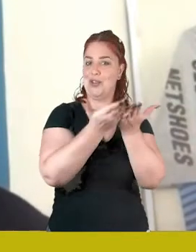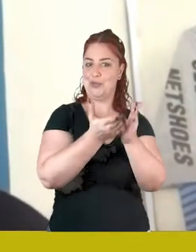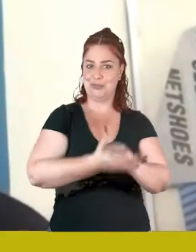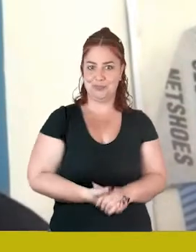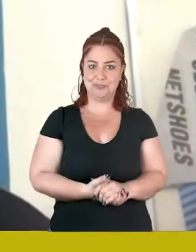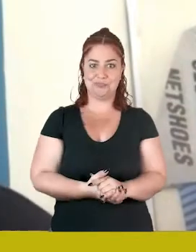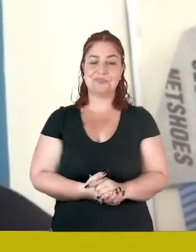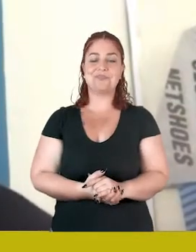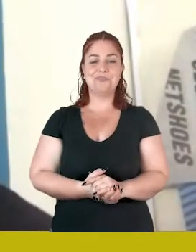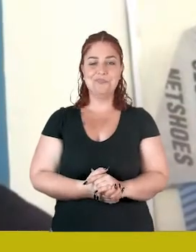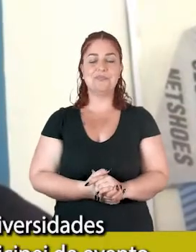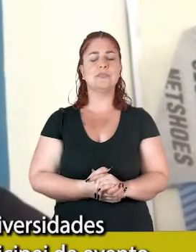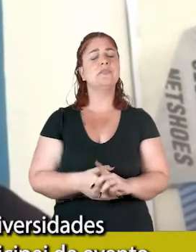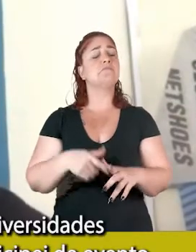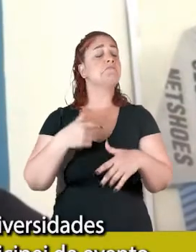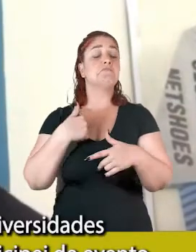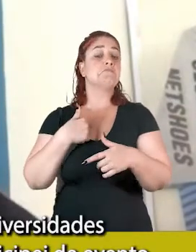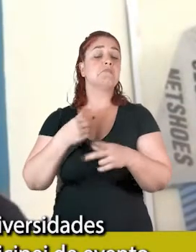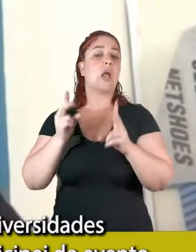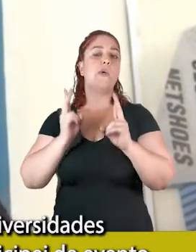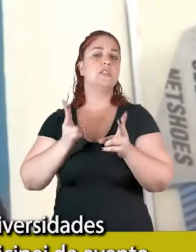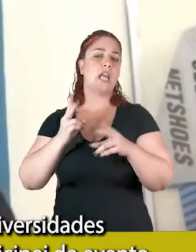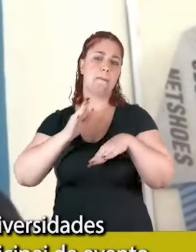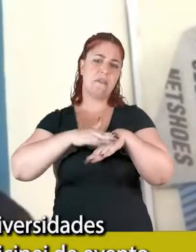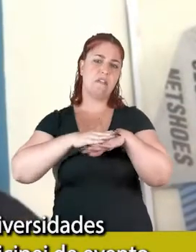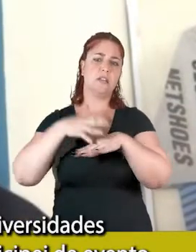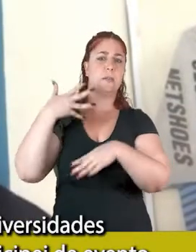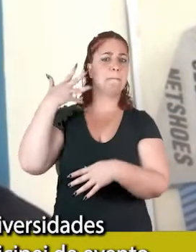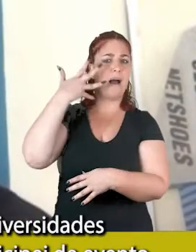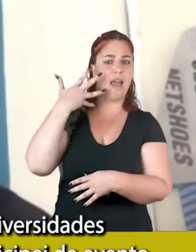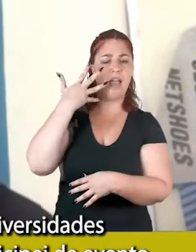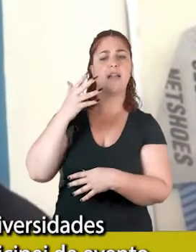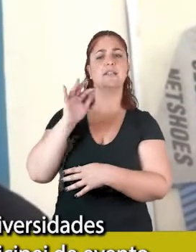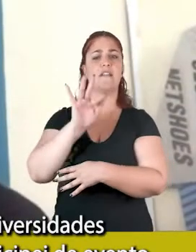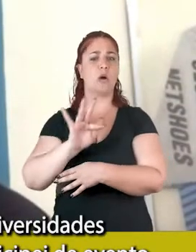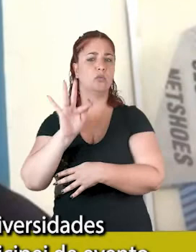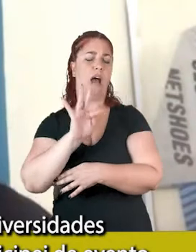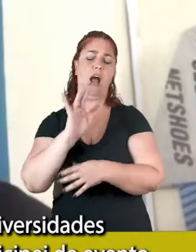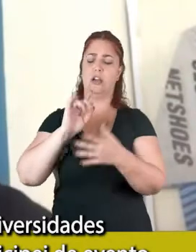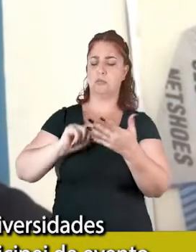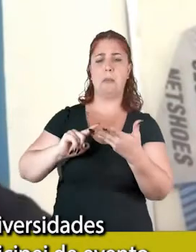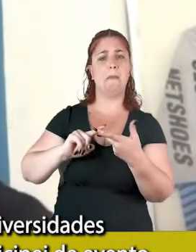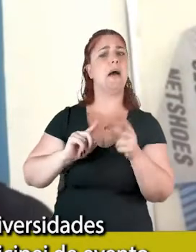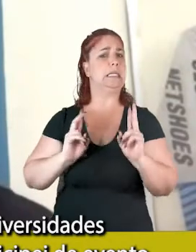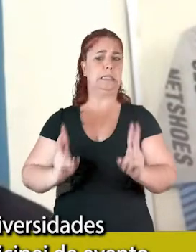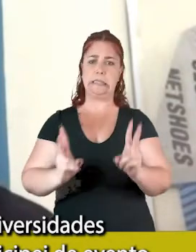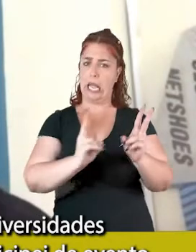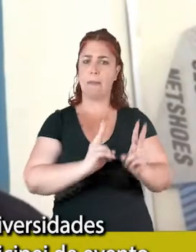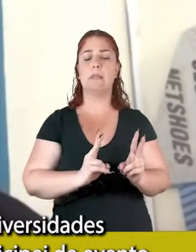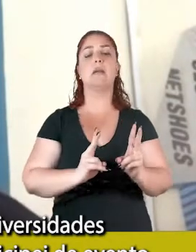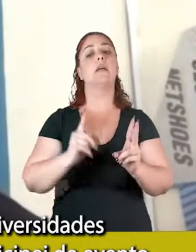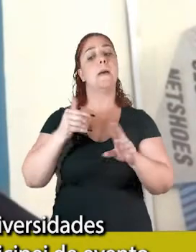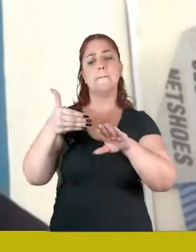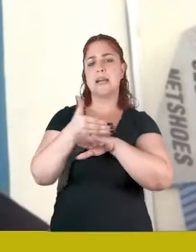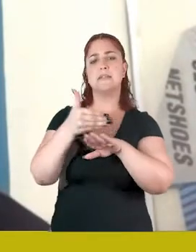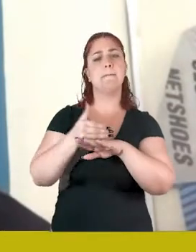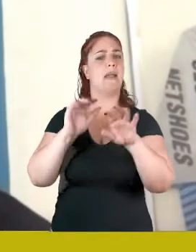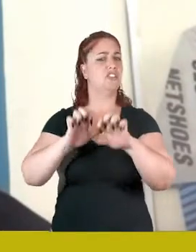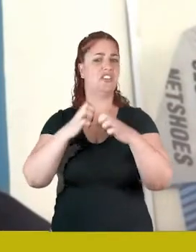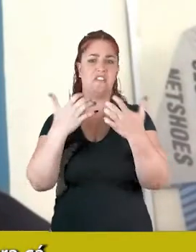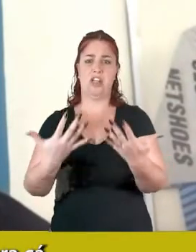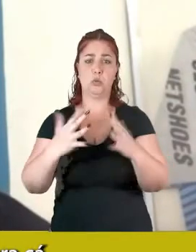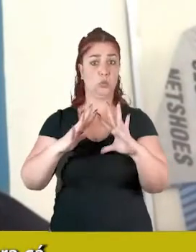Eu sempre, como disse, sempre fiz minhas palestras em universidades, em vários lugares, sempre participei de eventos,